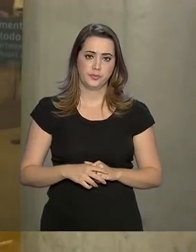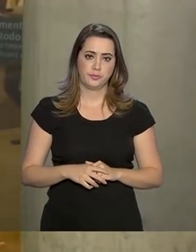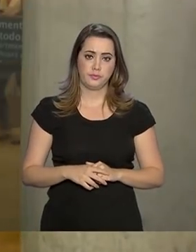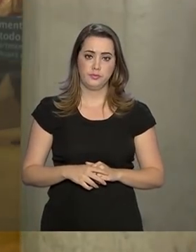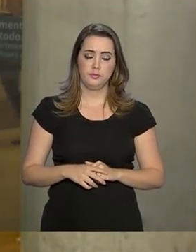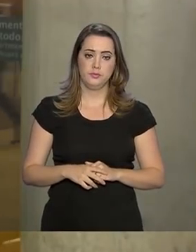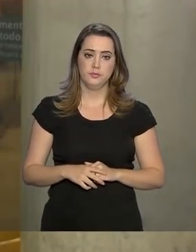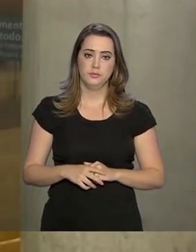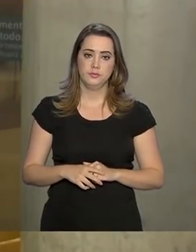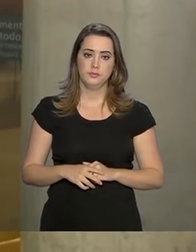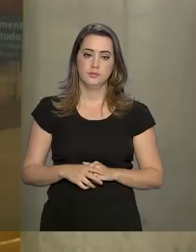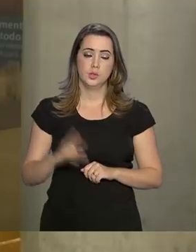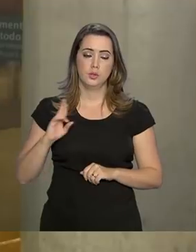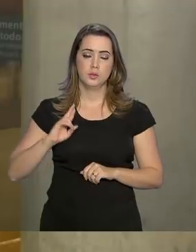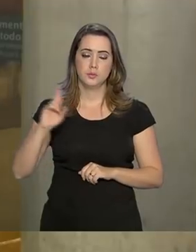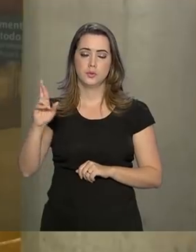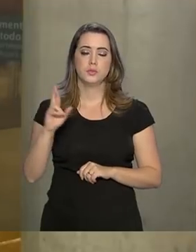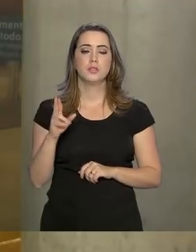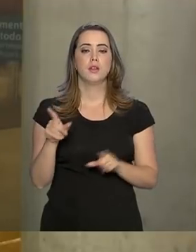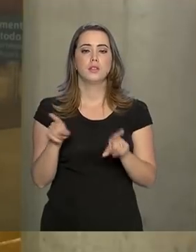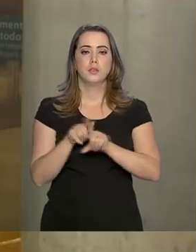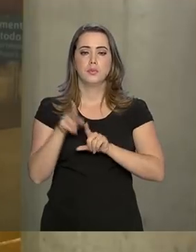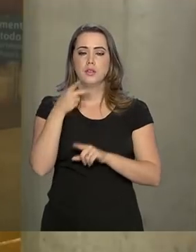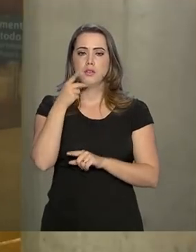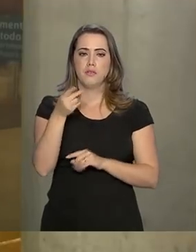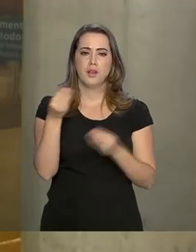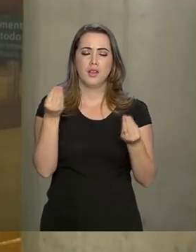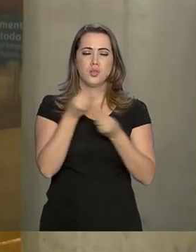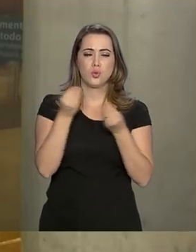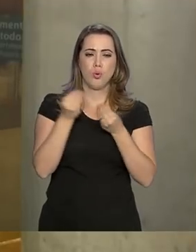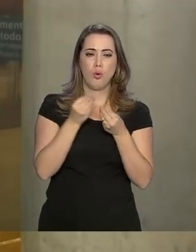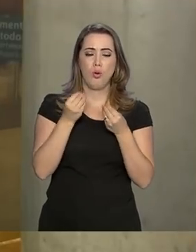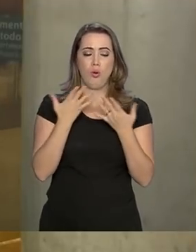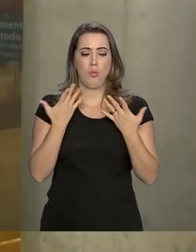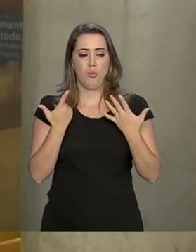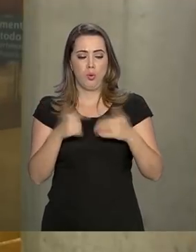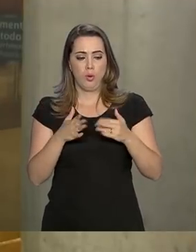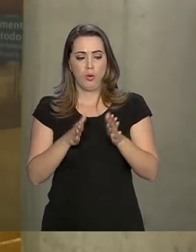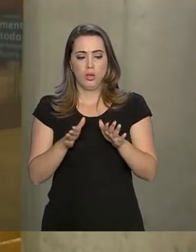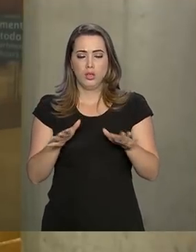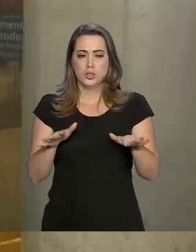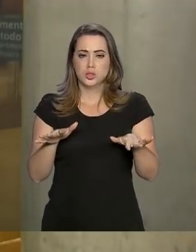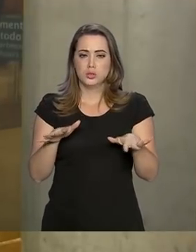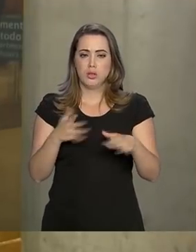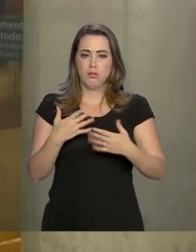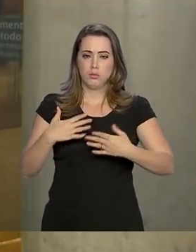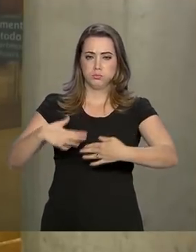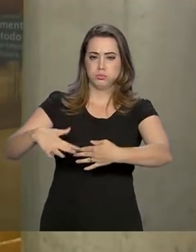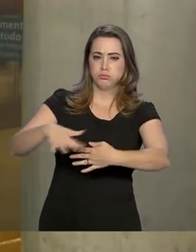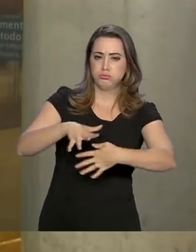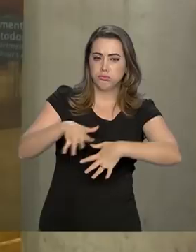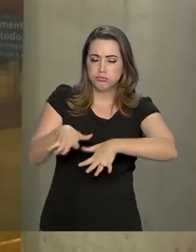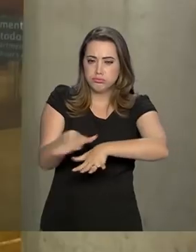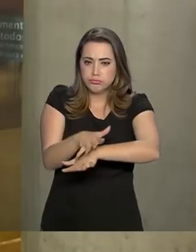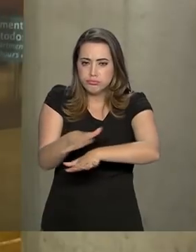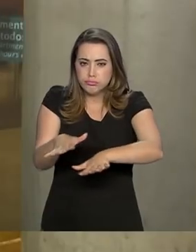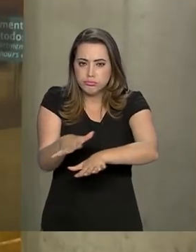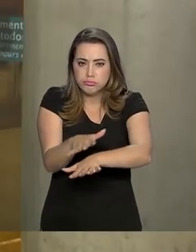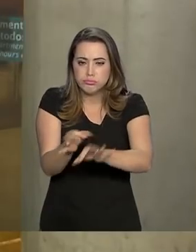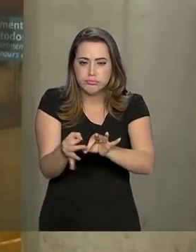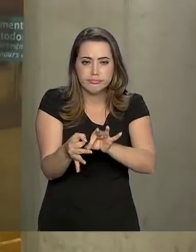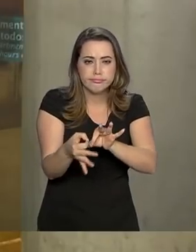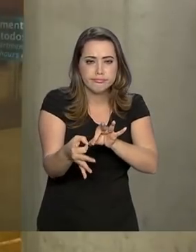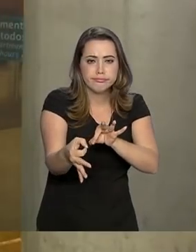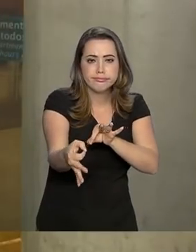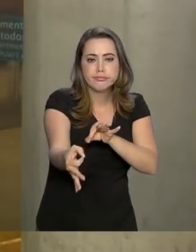O portavoz falou ainda da trajetória da lama da barragem de Brumadinho. Segundo ele, a previsão do Ministério de